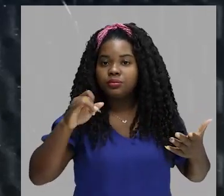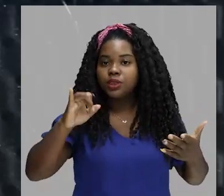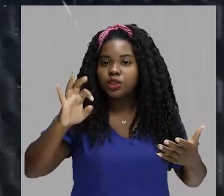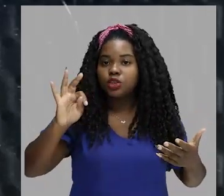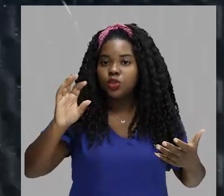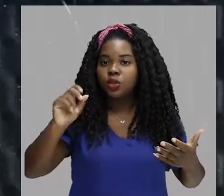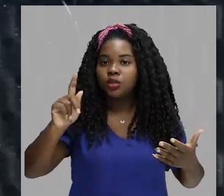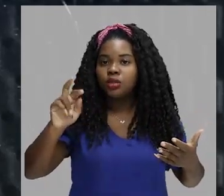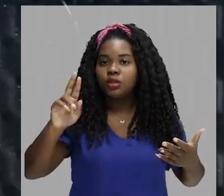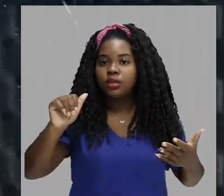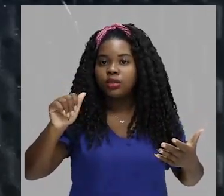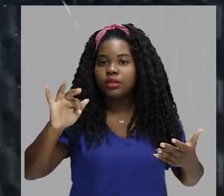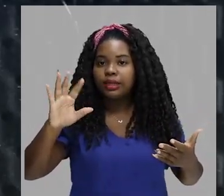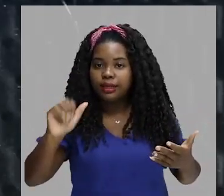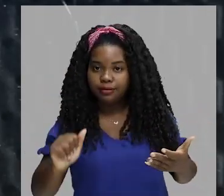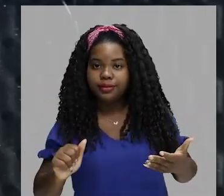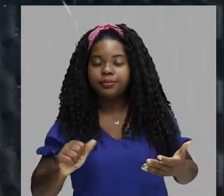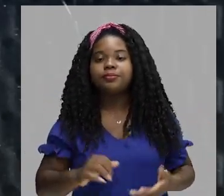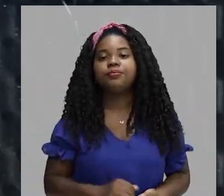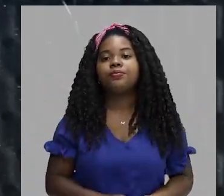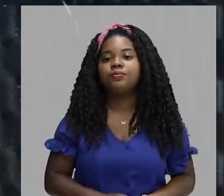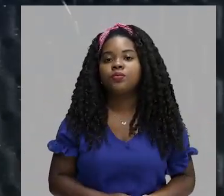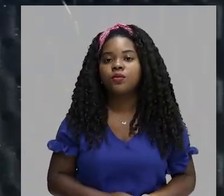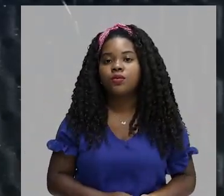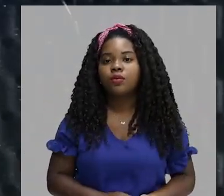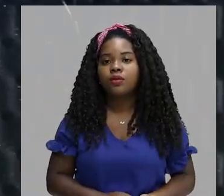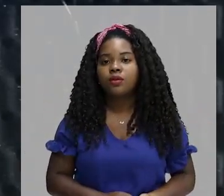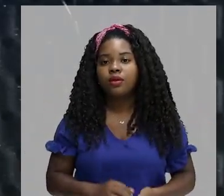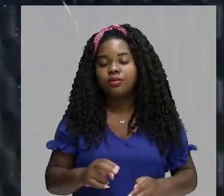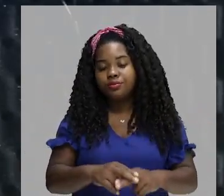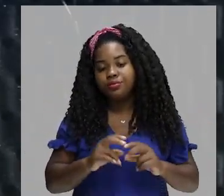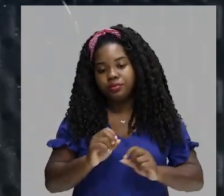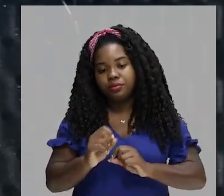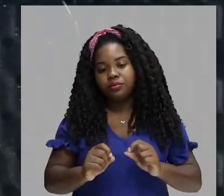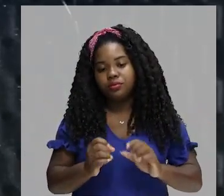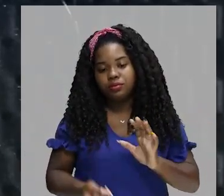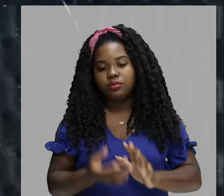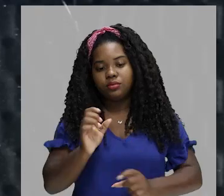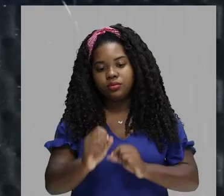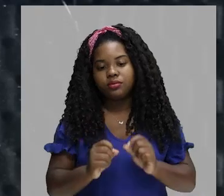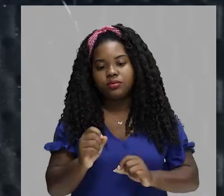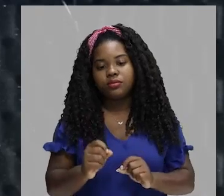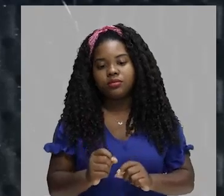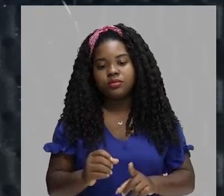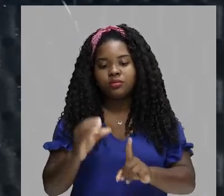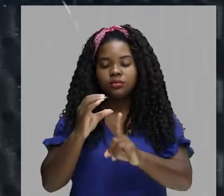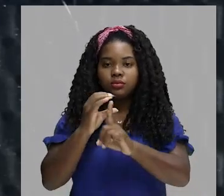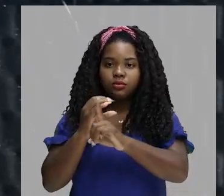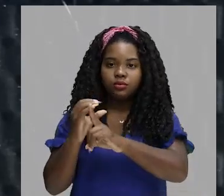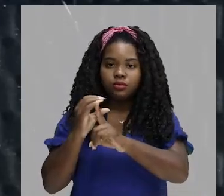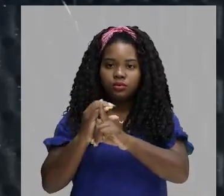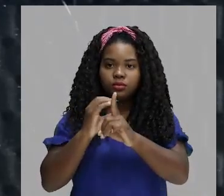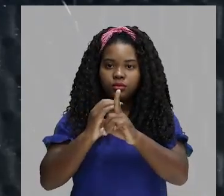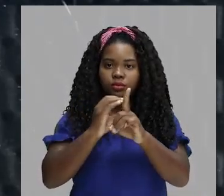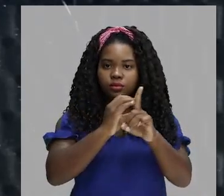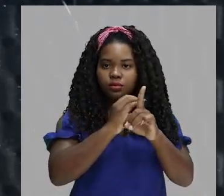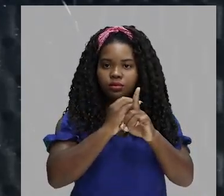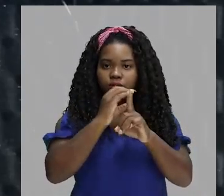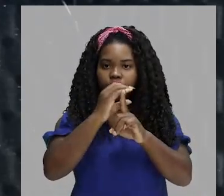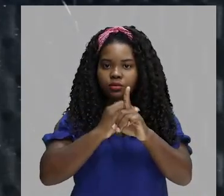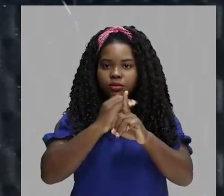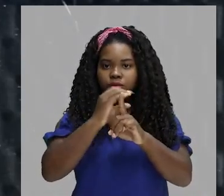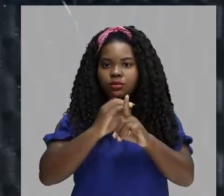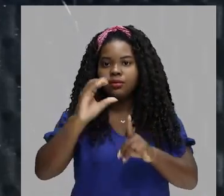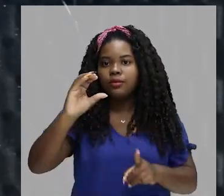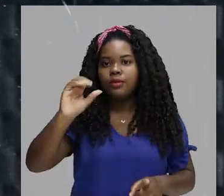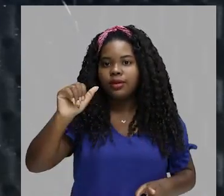Conheciam uma escrita pictográfica. Chegaram, inclusive, a construir calendários. Calendários como da Pedra do